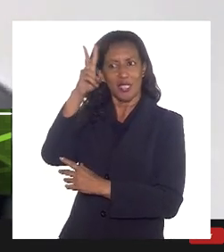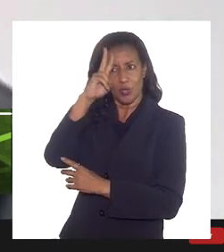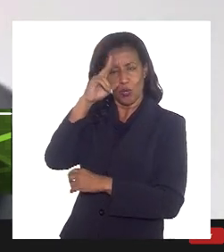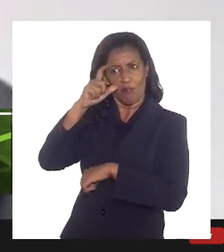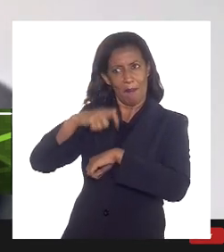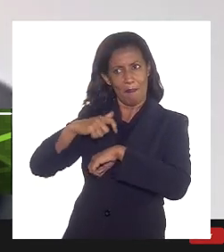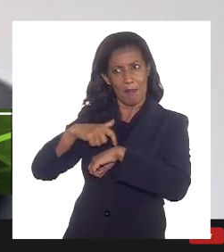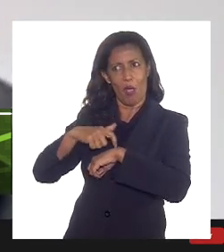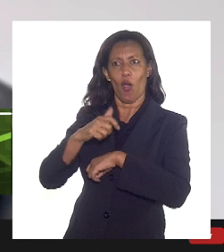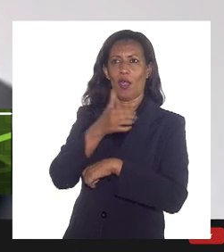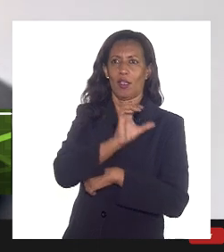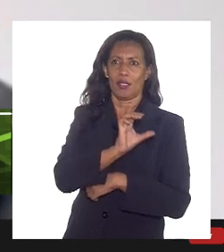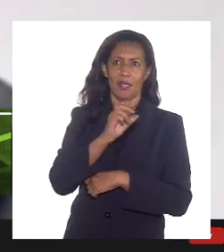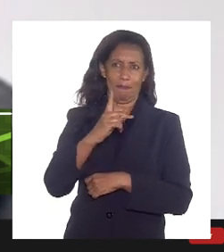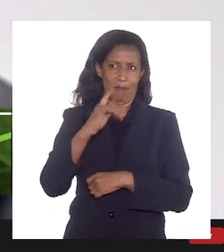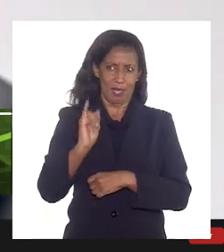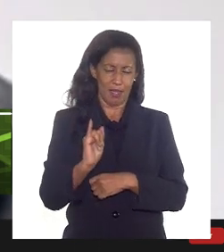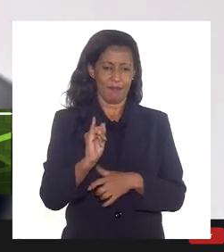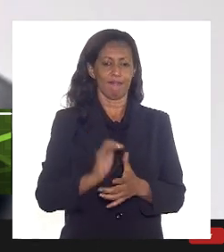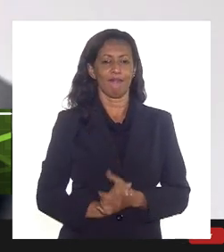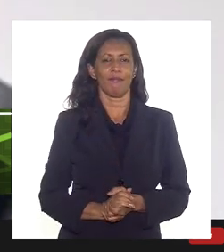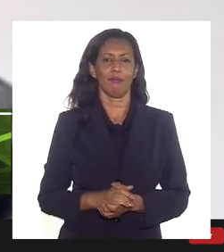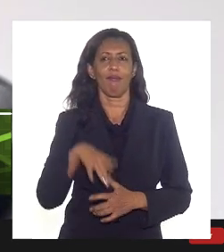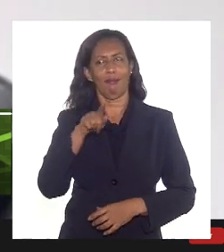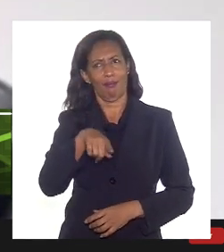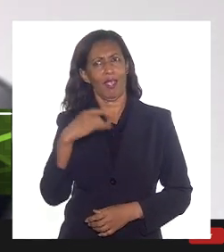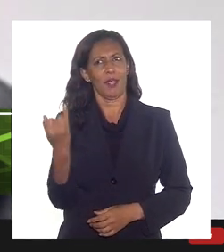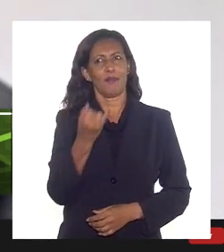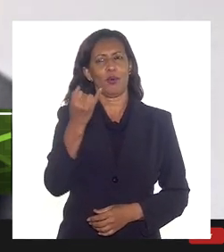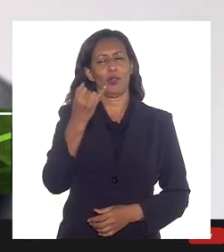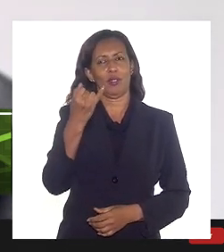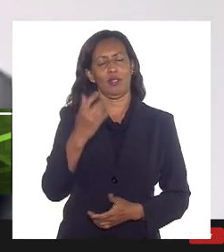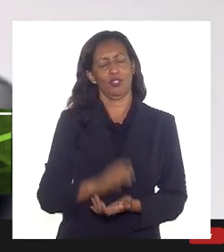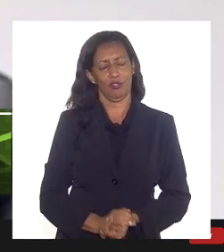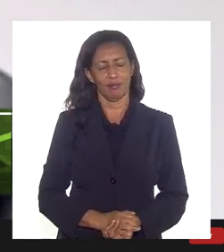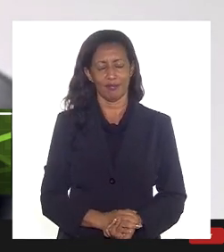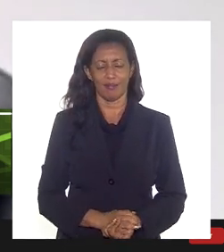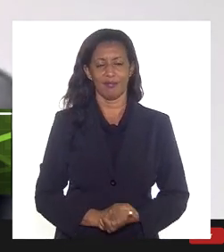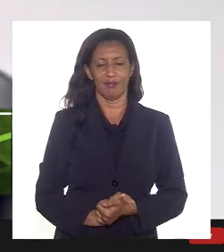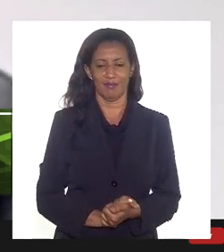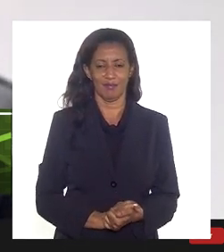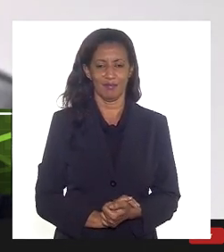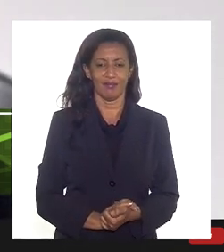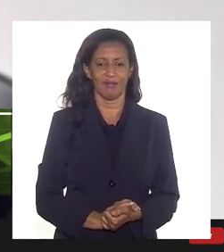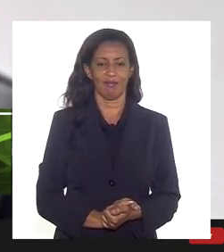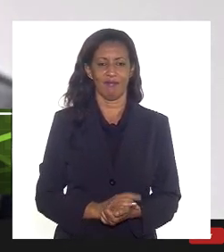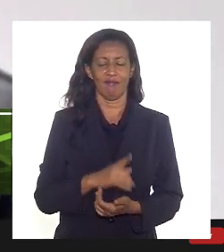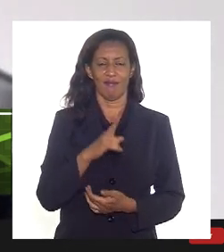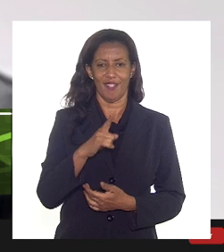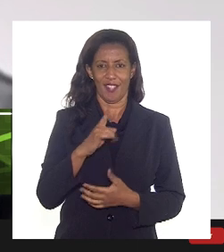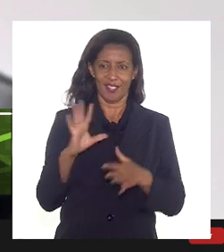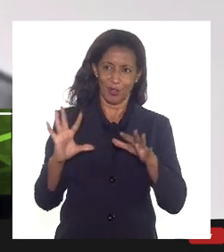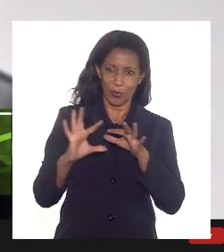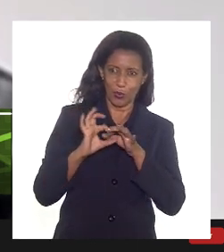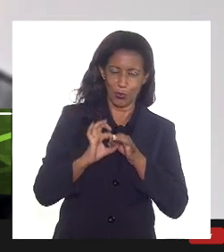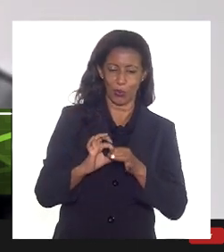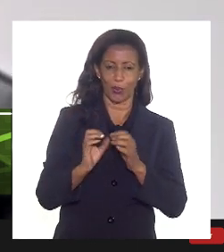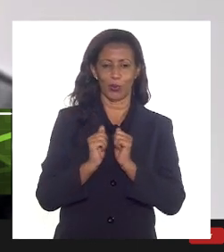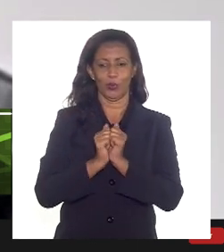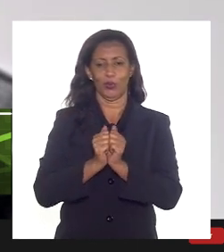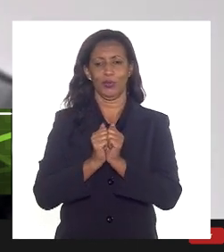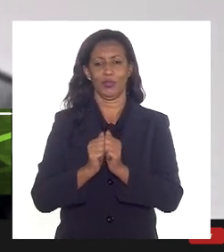do mesmo horário da CPI. acho que vai ser bastante importante, simbólico até, né? Essa construção que foi junta.